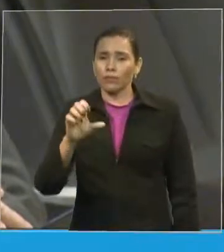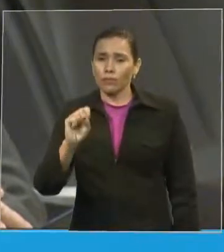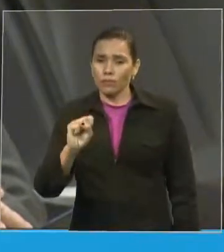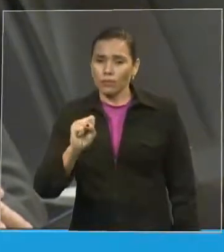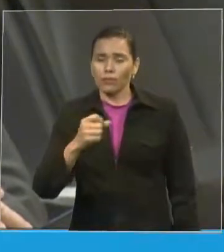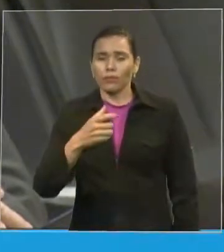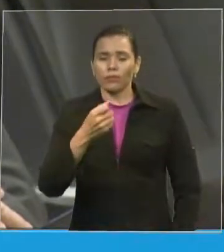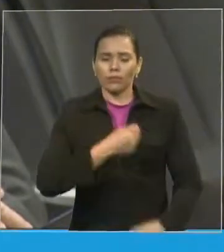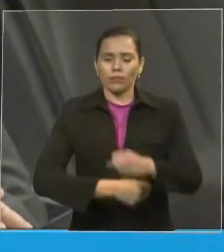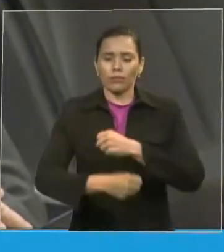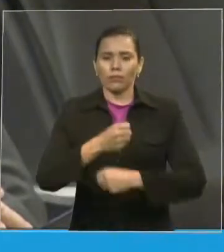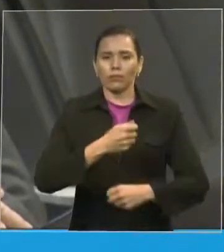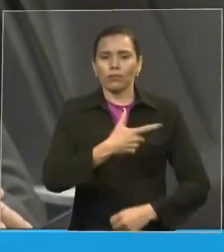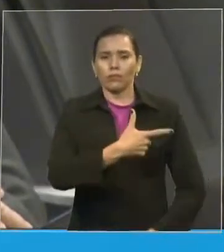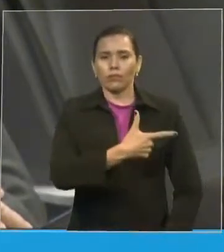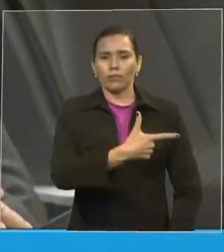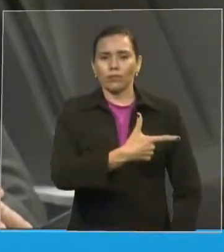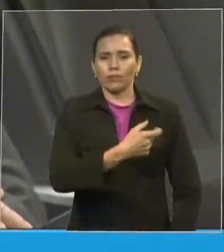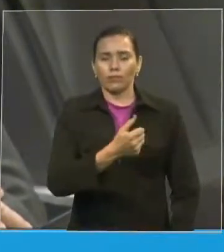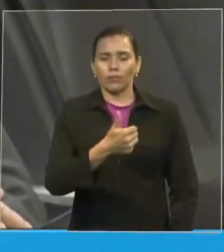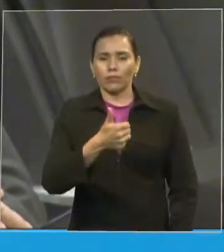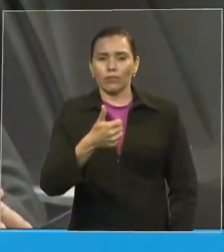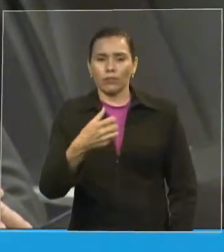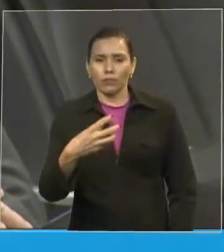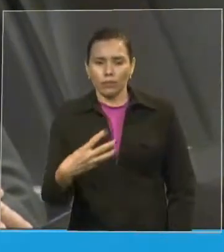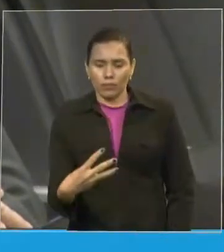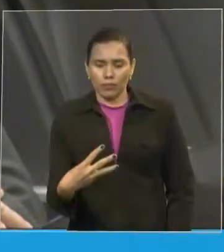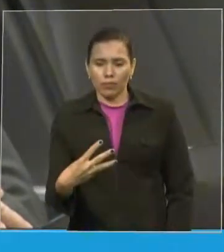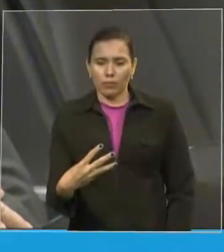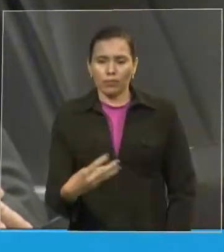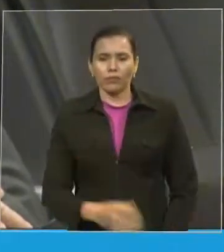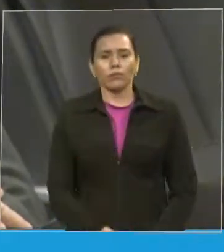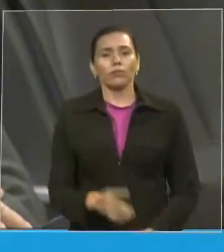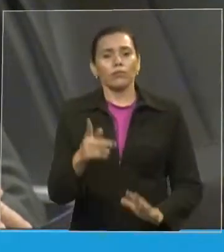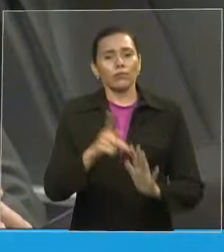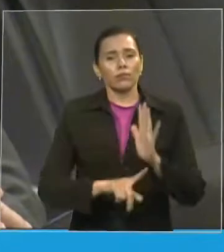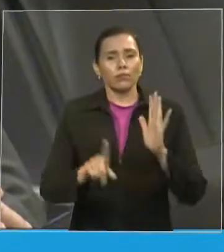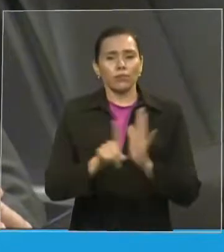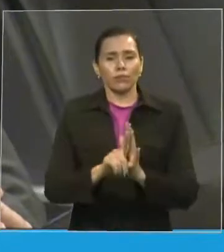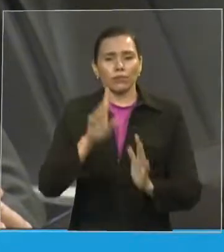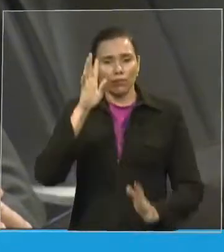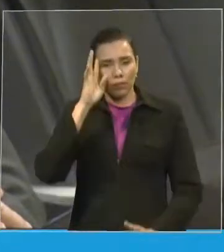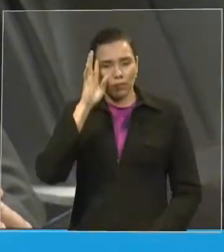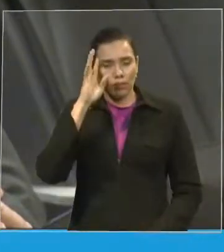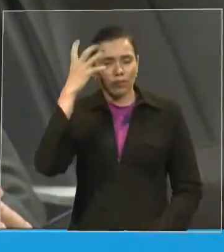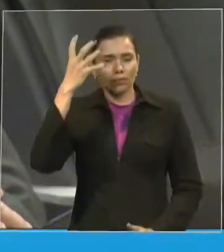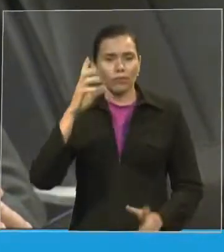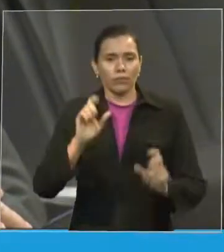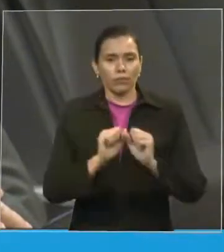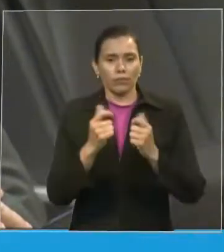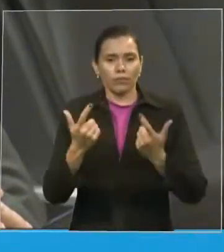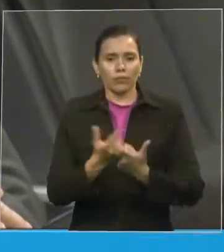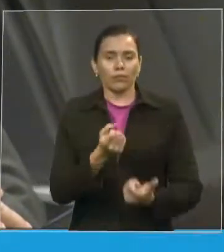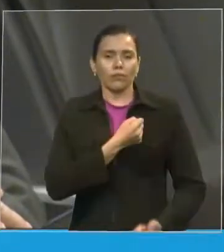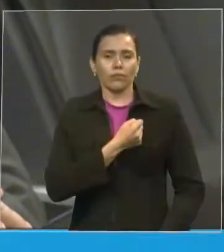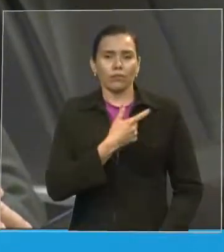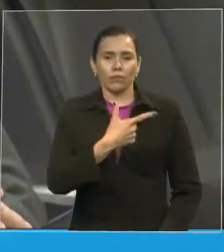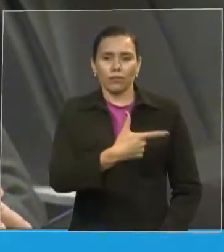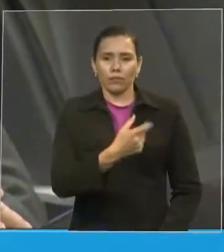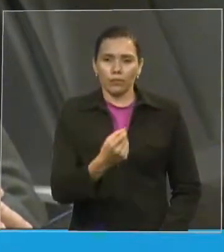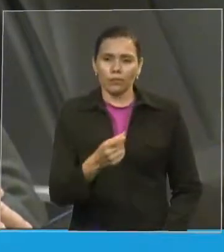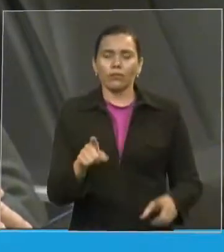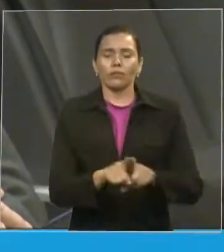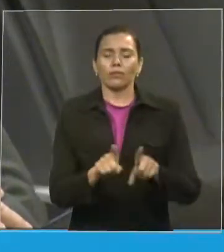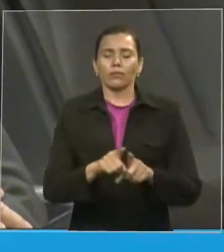oriundas dos projetos de resolução legislativa número 20 e